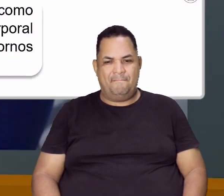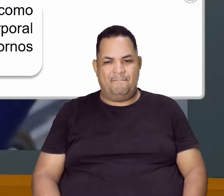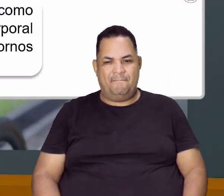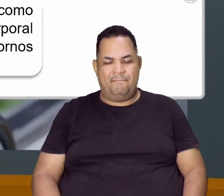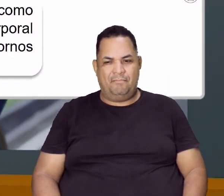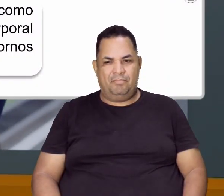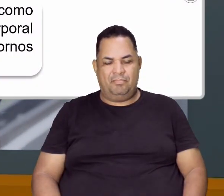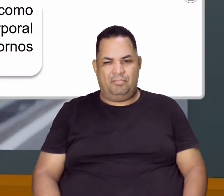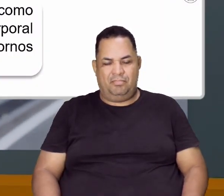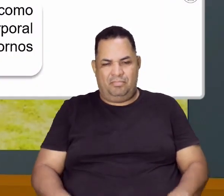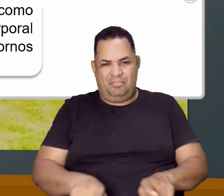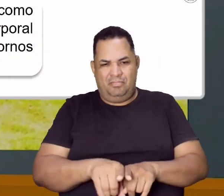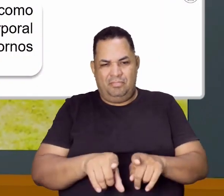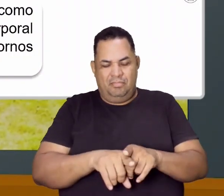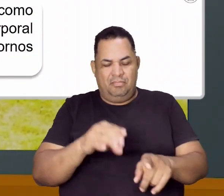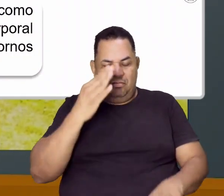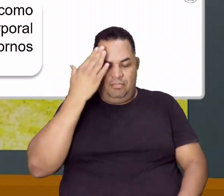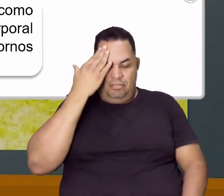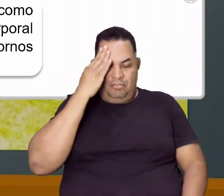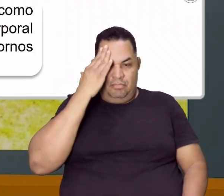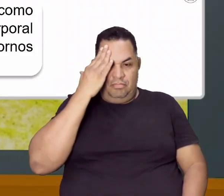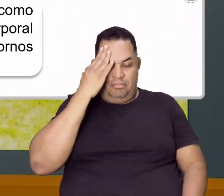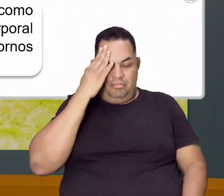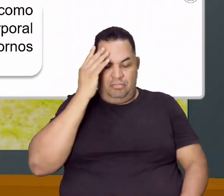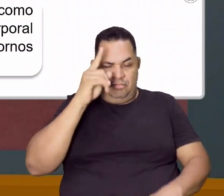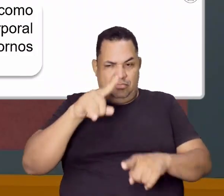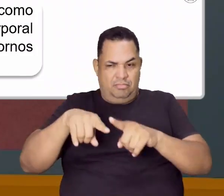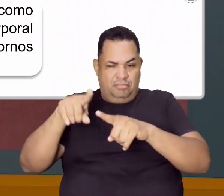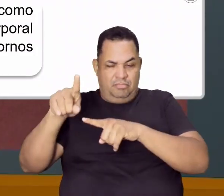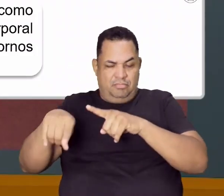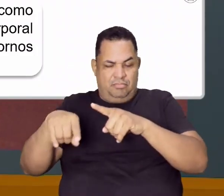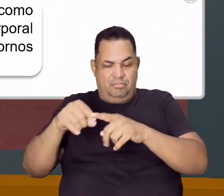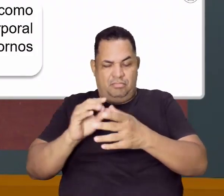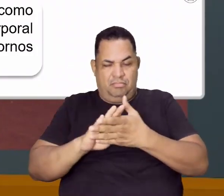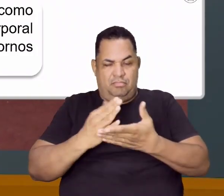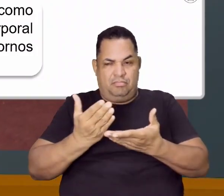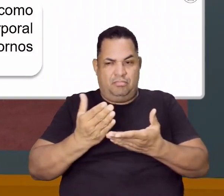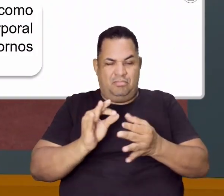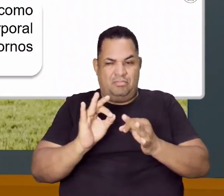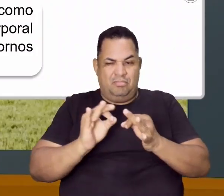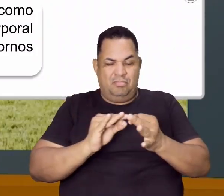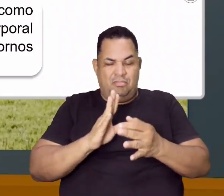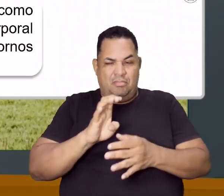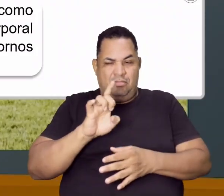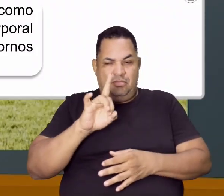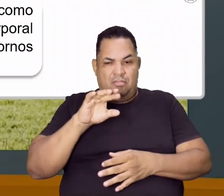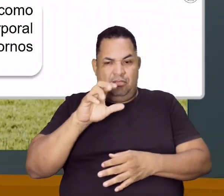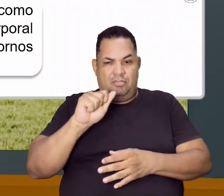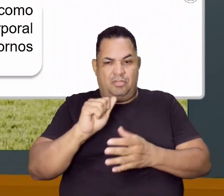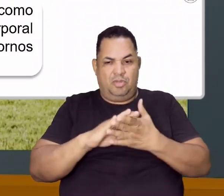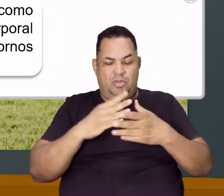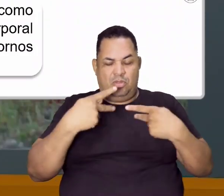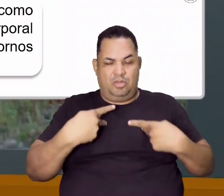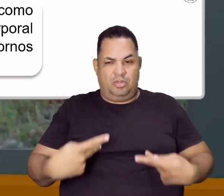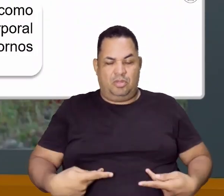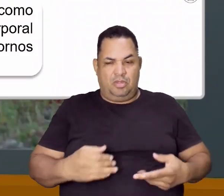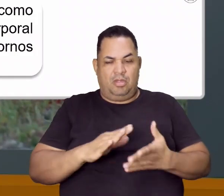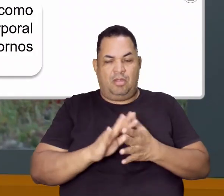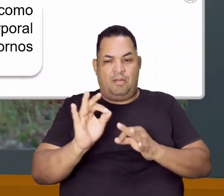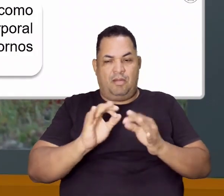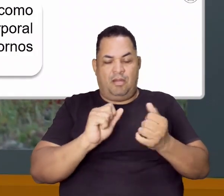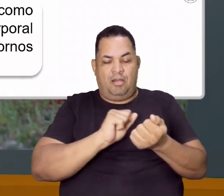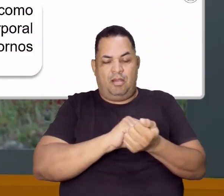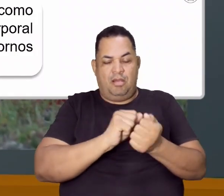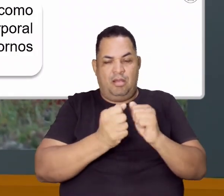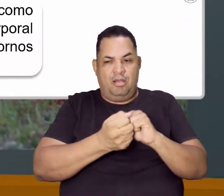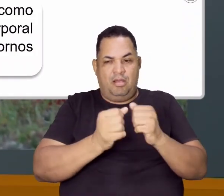Ela também pode ser entendida aí como uma variação de desordem desmófica corporal e enquadra-se aí dentro